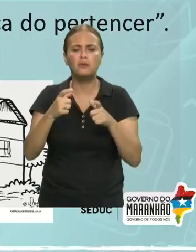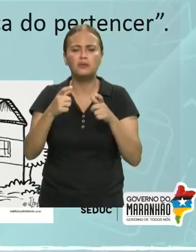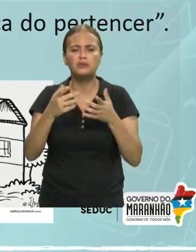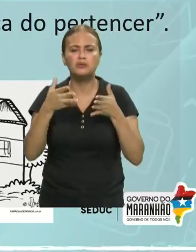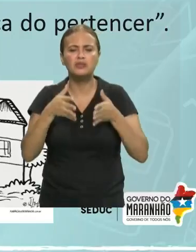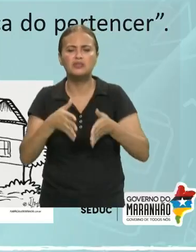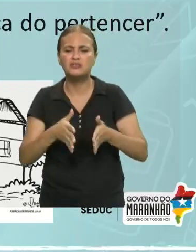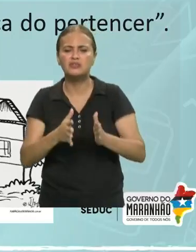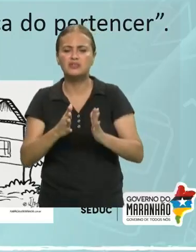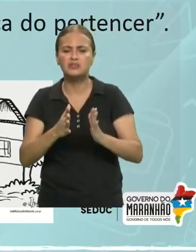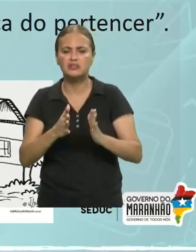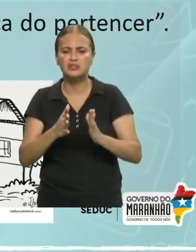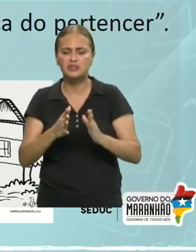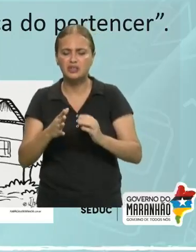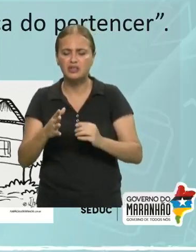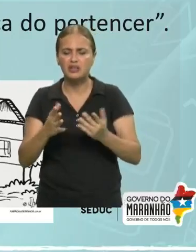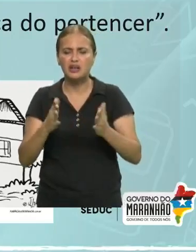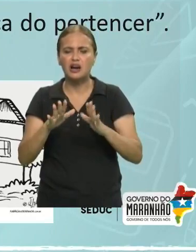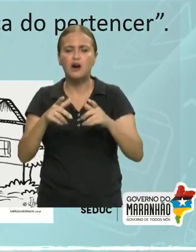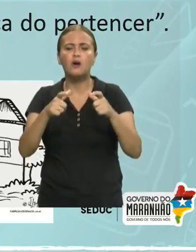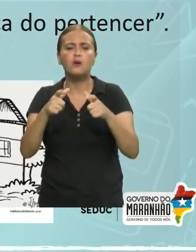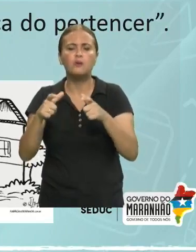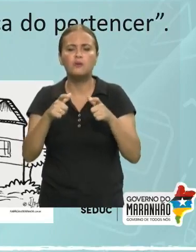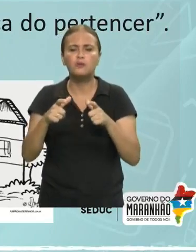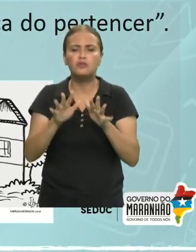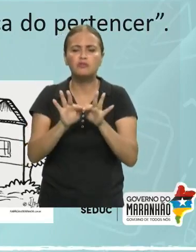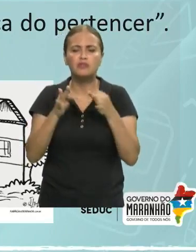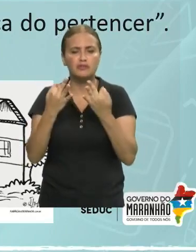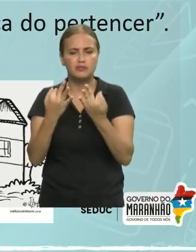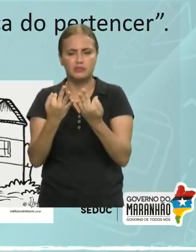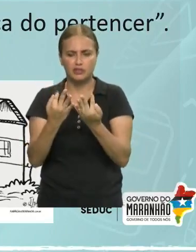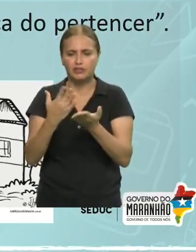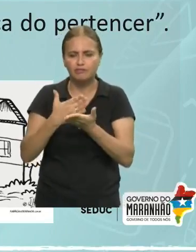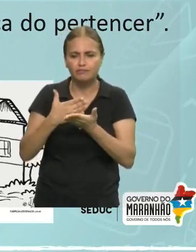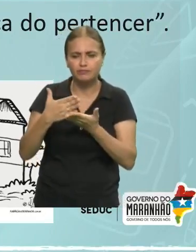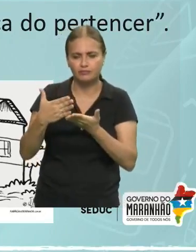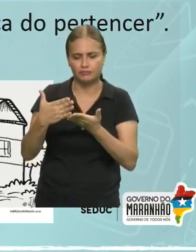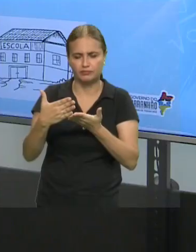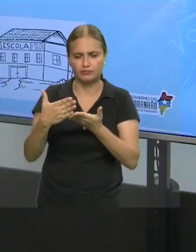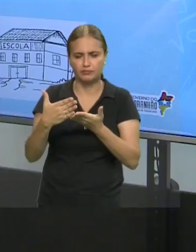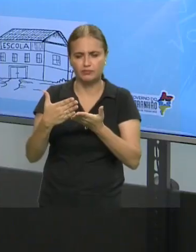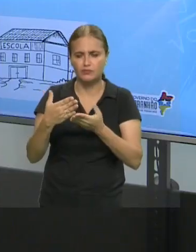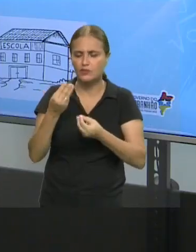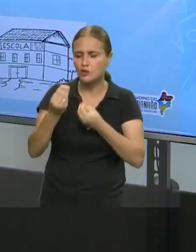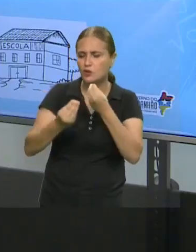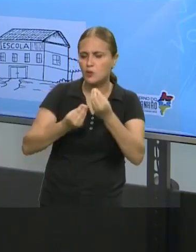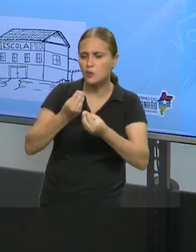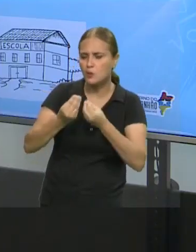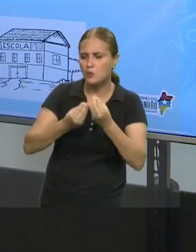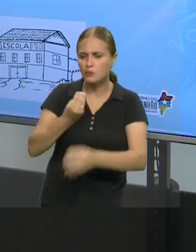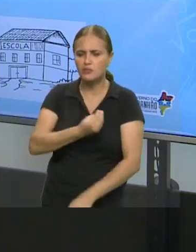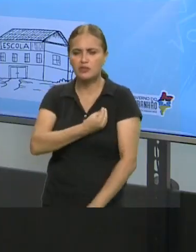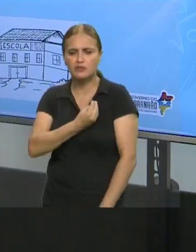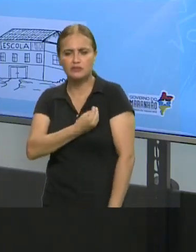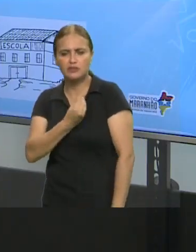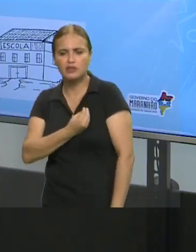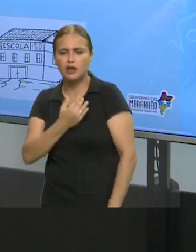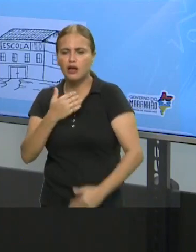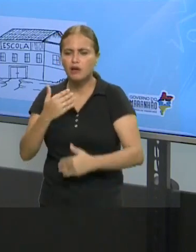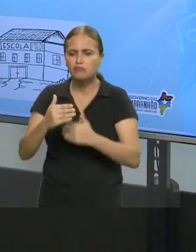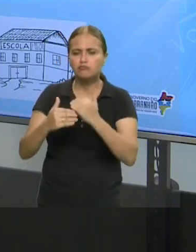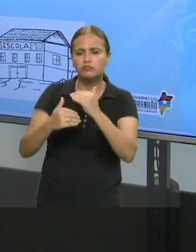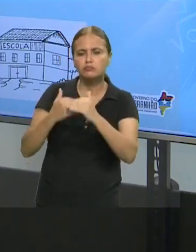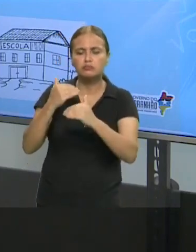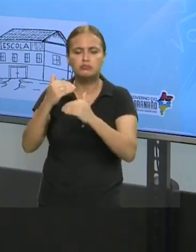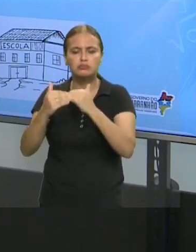espaço que me gerou, em que espaço eu iniciei a minha caminhada nessa vida, os espaços